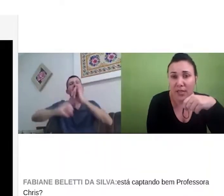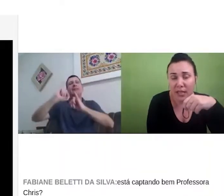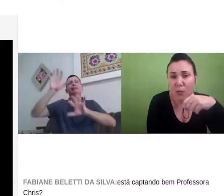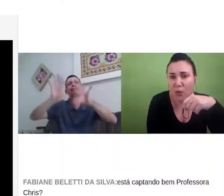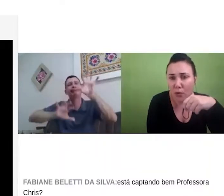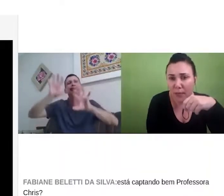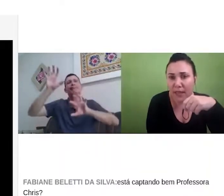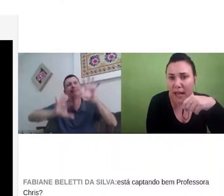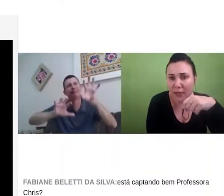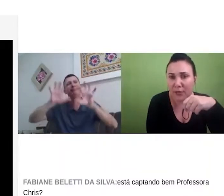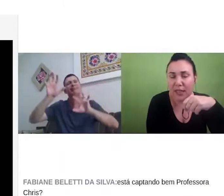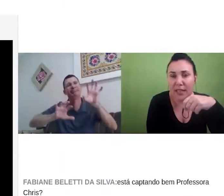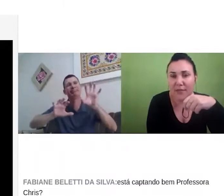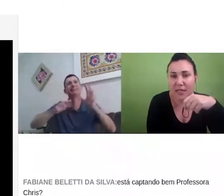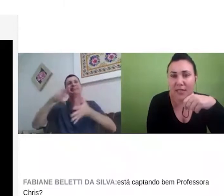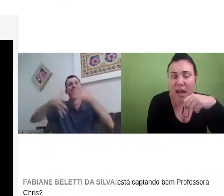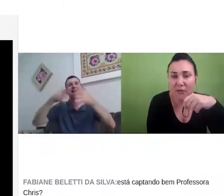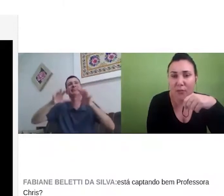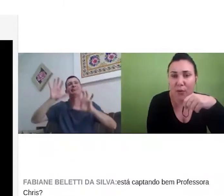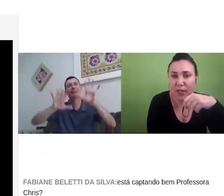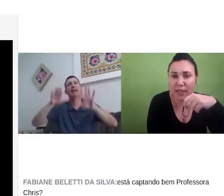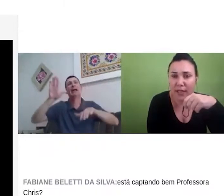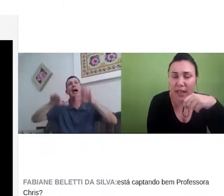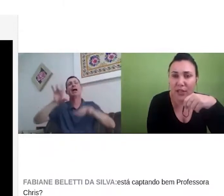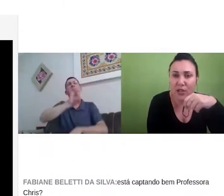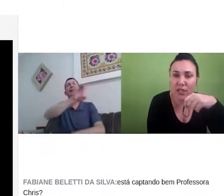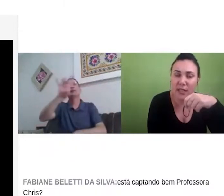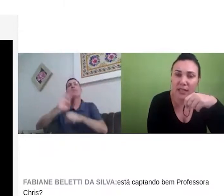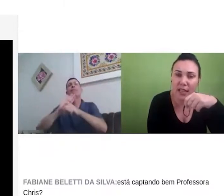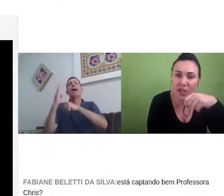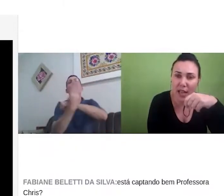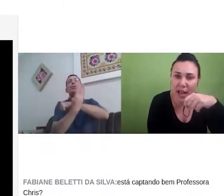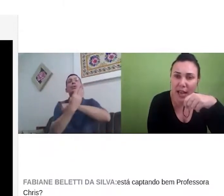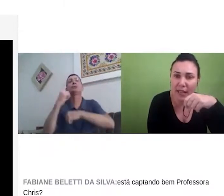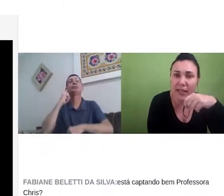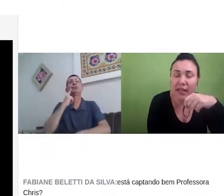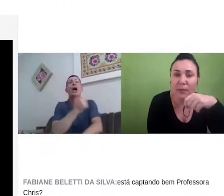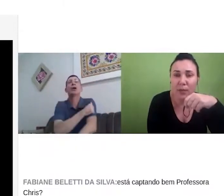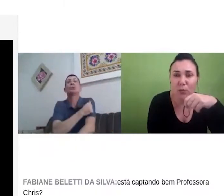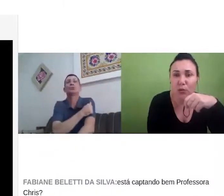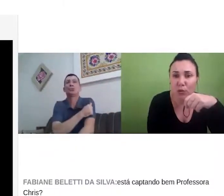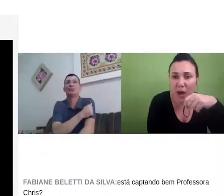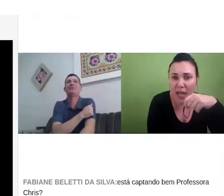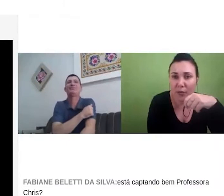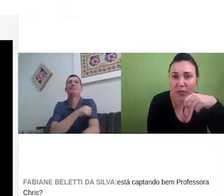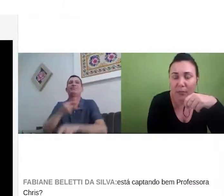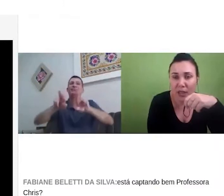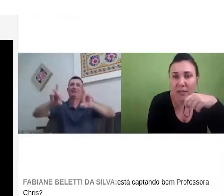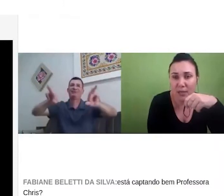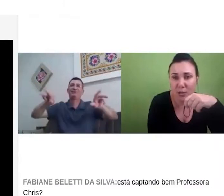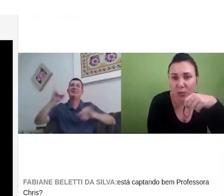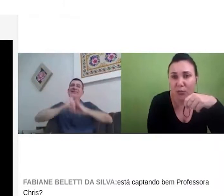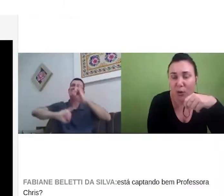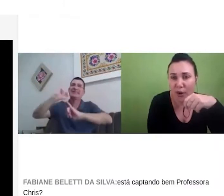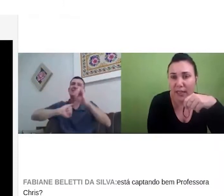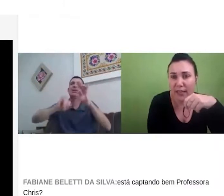né, eu sei que é um pouco complicado, né, às vezes trava um pouco a internet, às vezes a internet depende muito do bairro também que